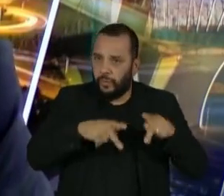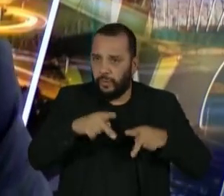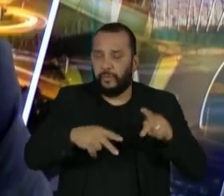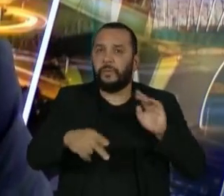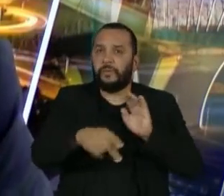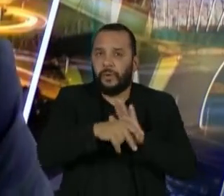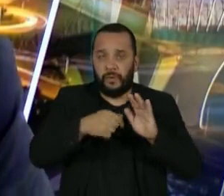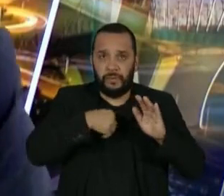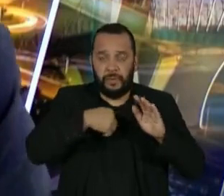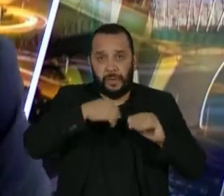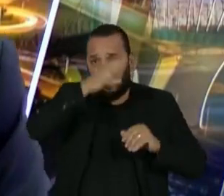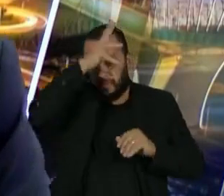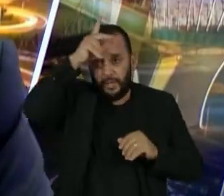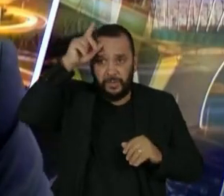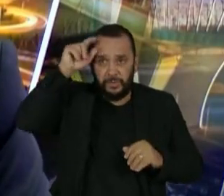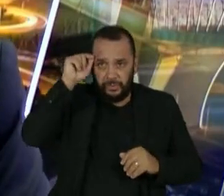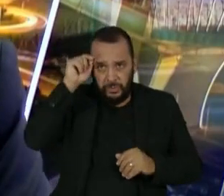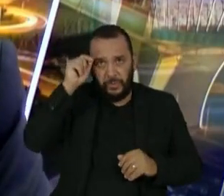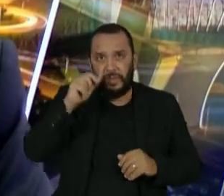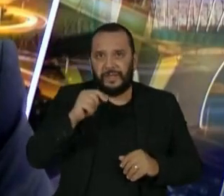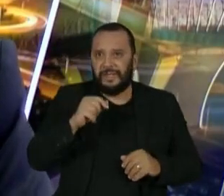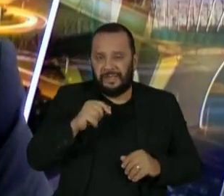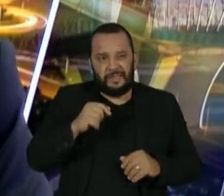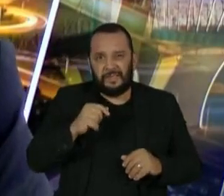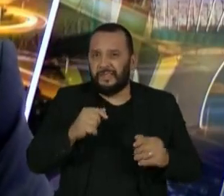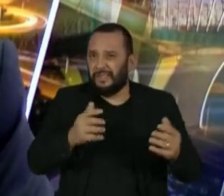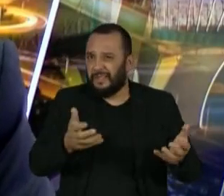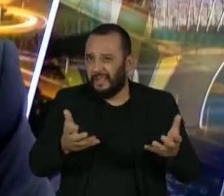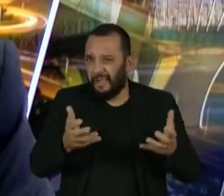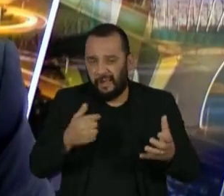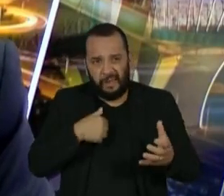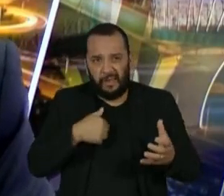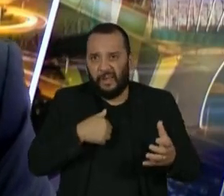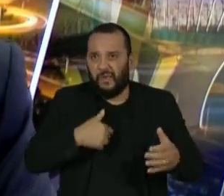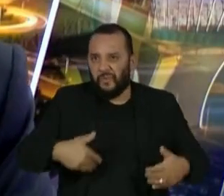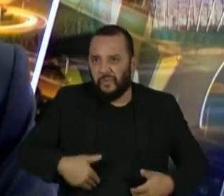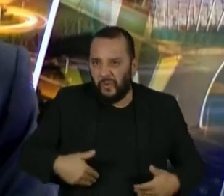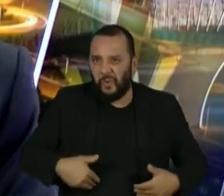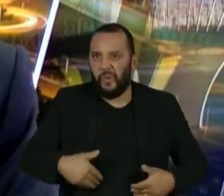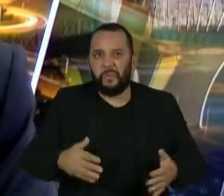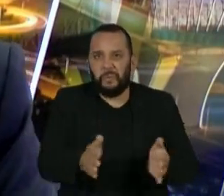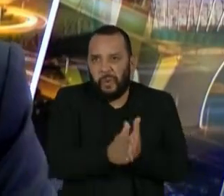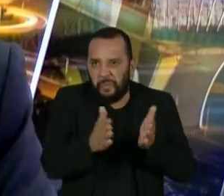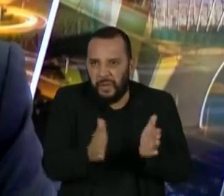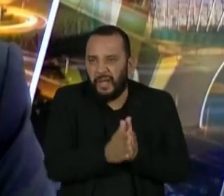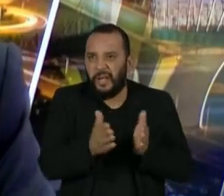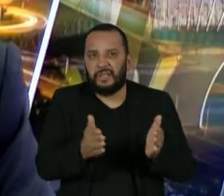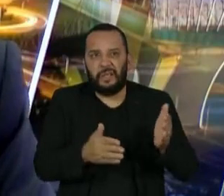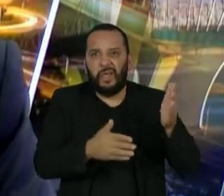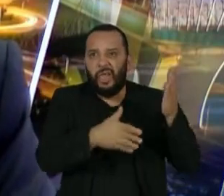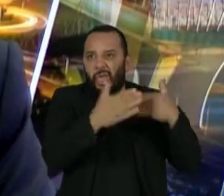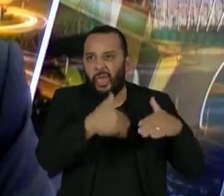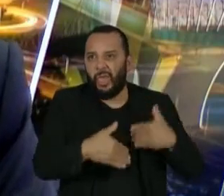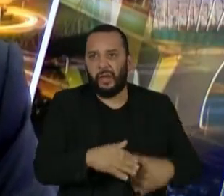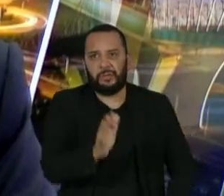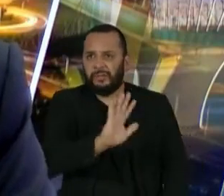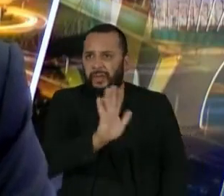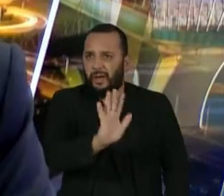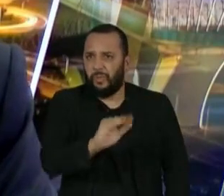miséria e com o subdesenvolvimento. É um custo para que todos nós brasileiros